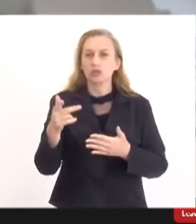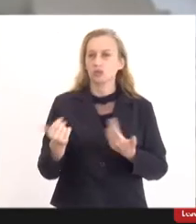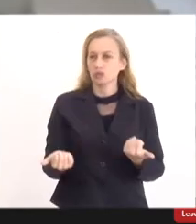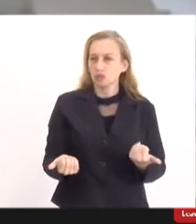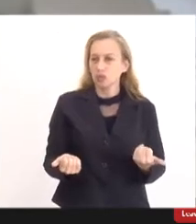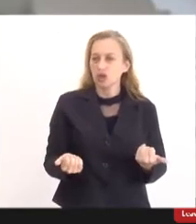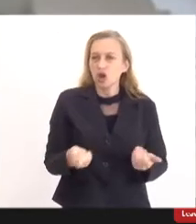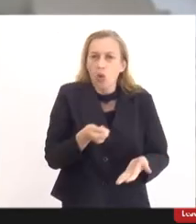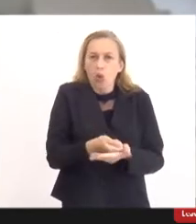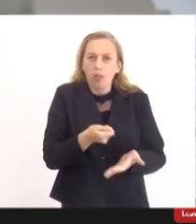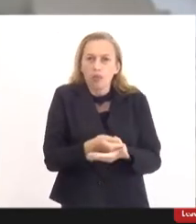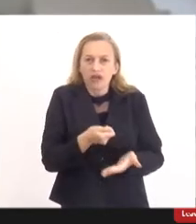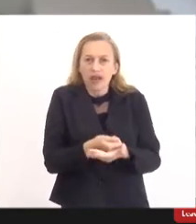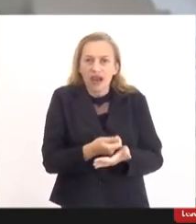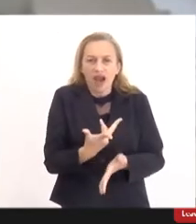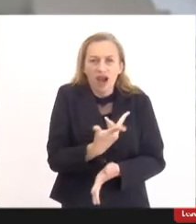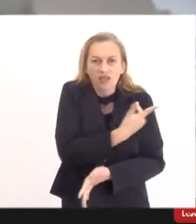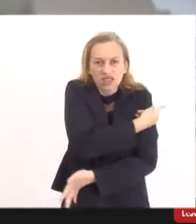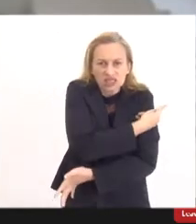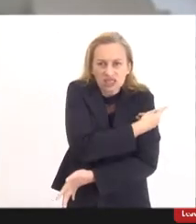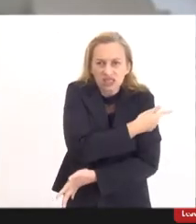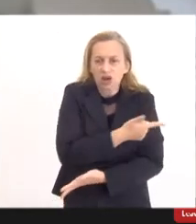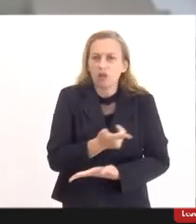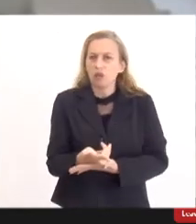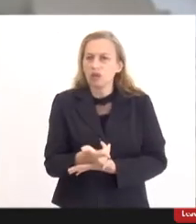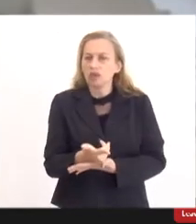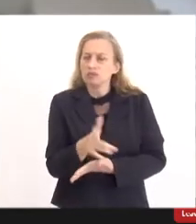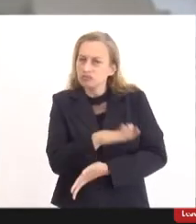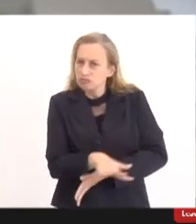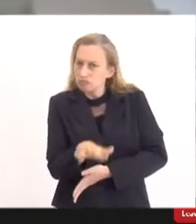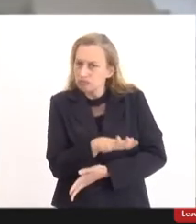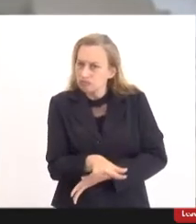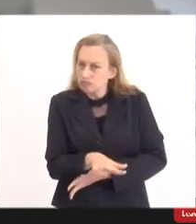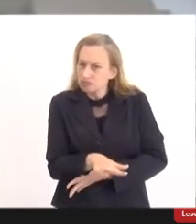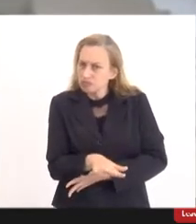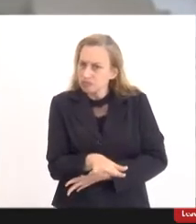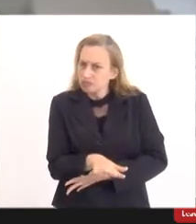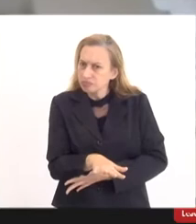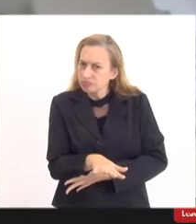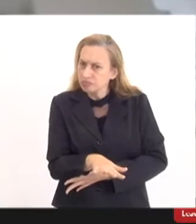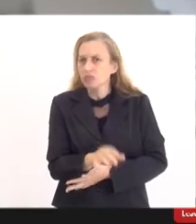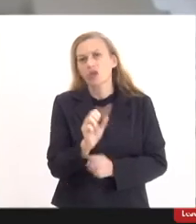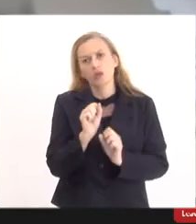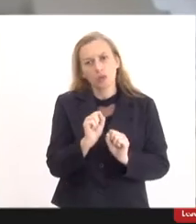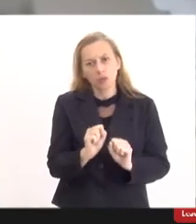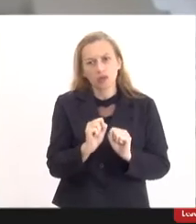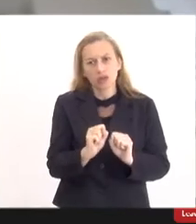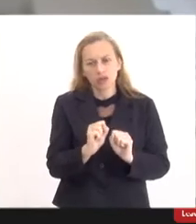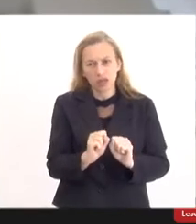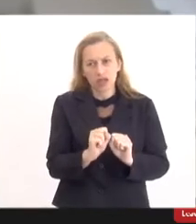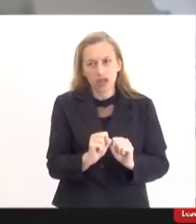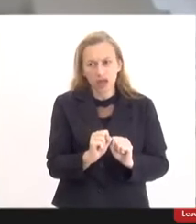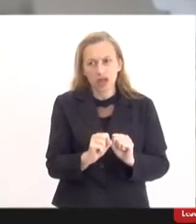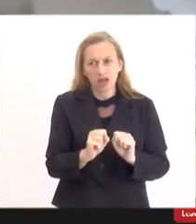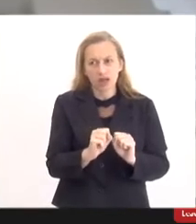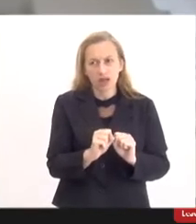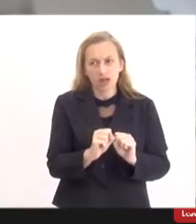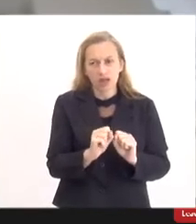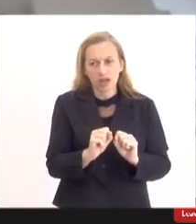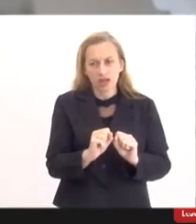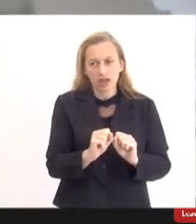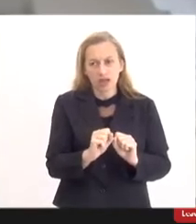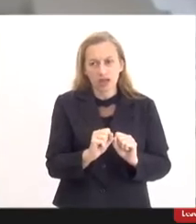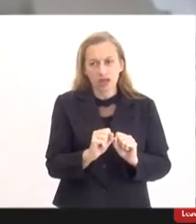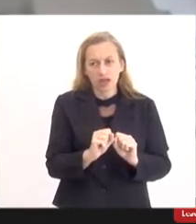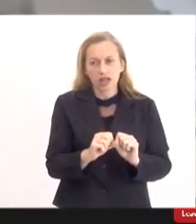obrigar a vacinação da criança poderá responder criminalmente e civilmente,